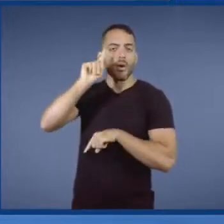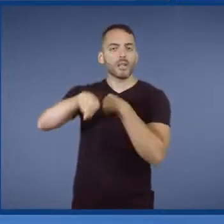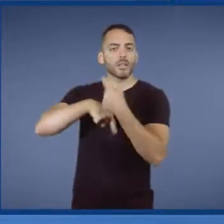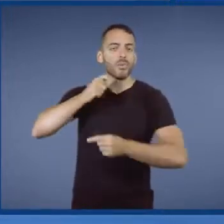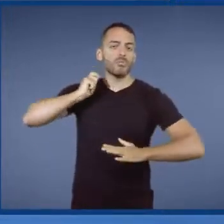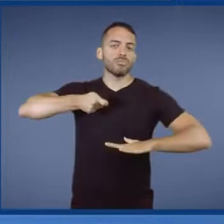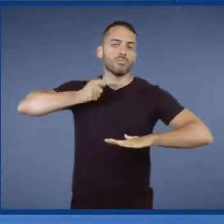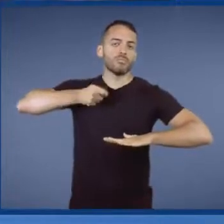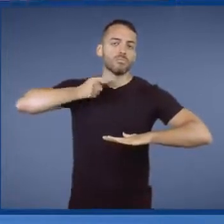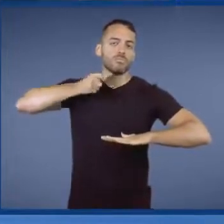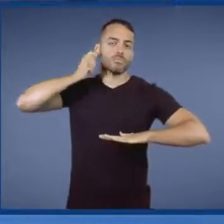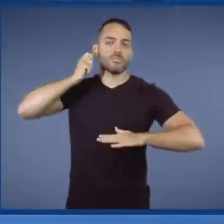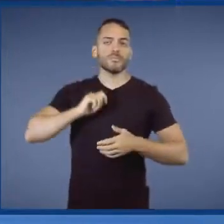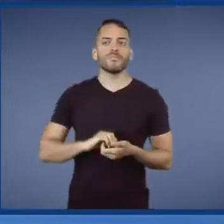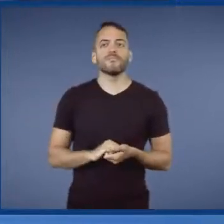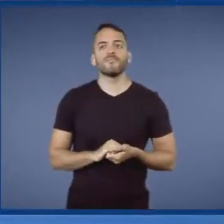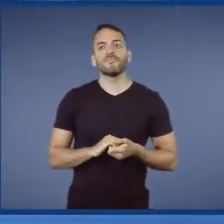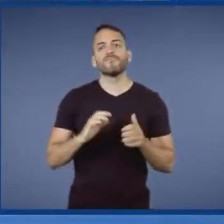de martelo.